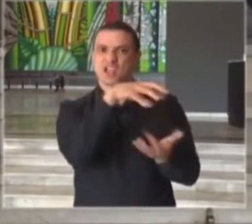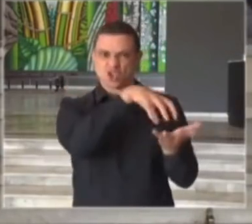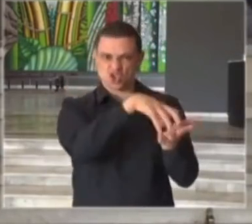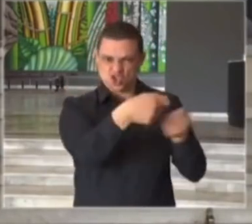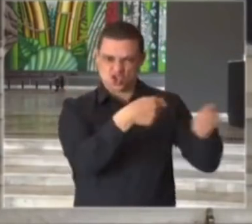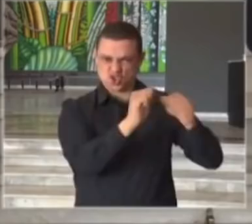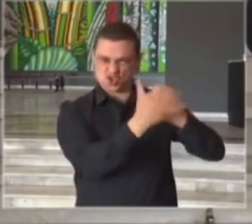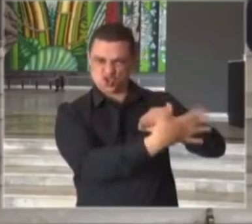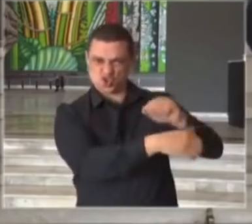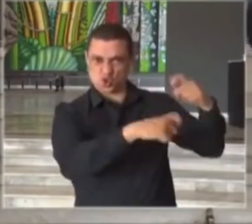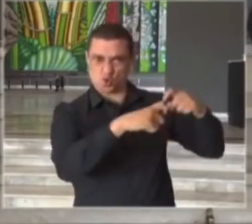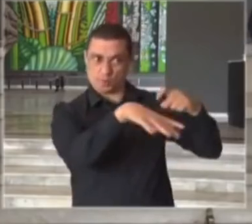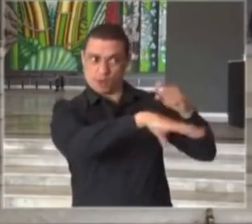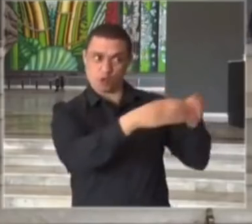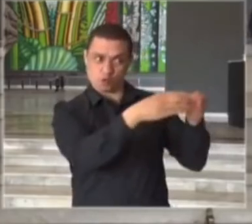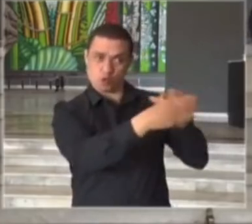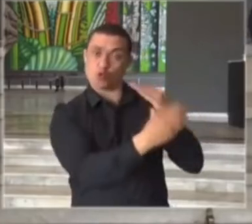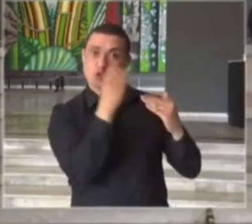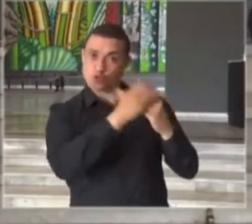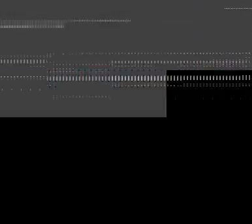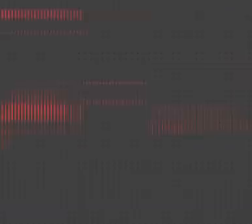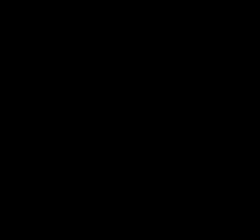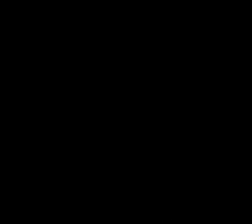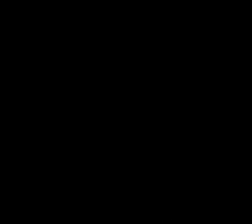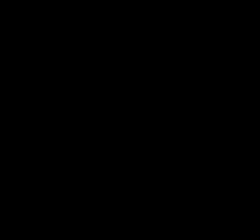centro de contingência do Covid-19.